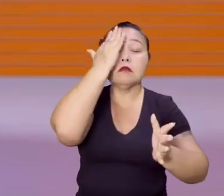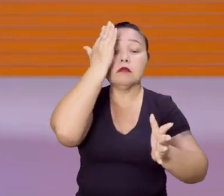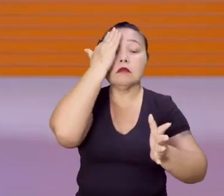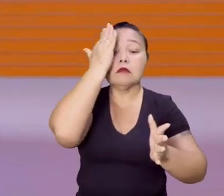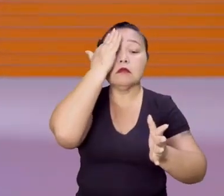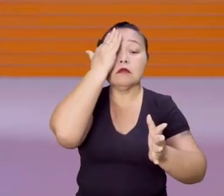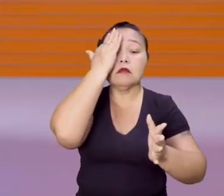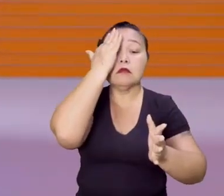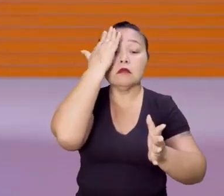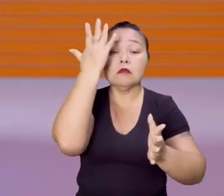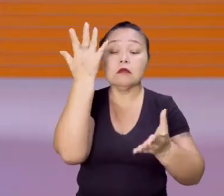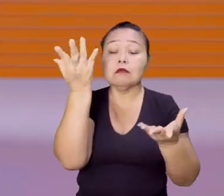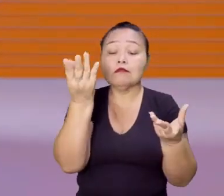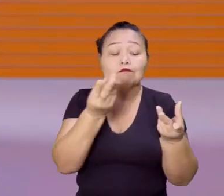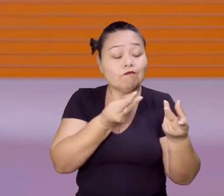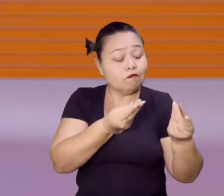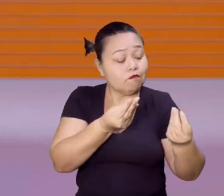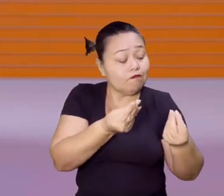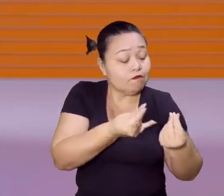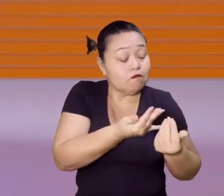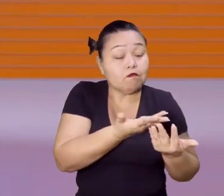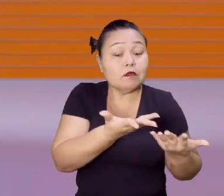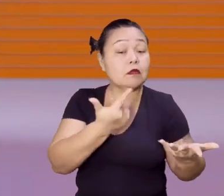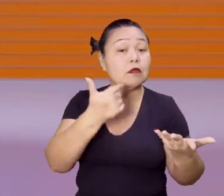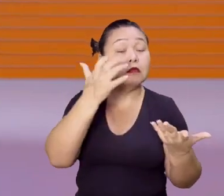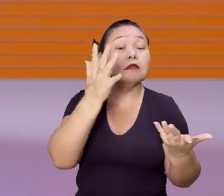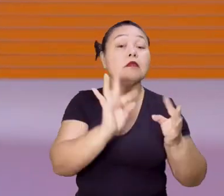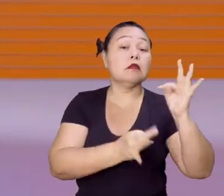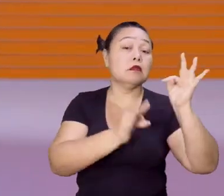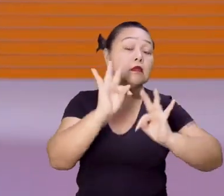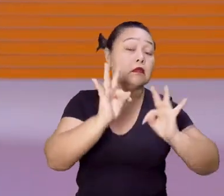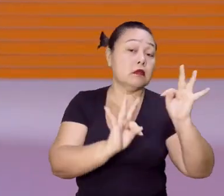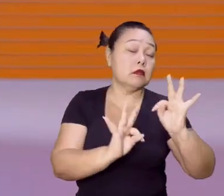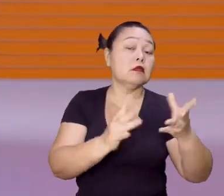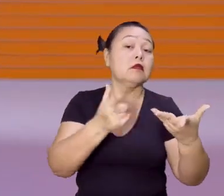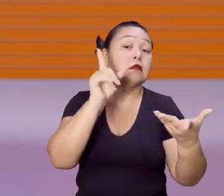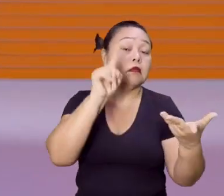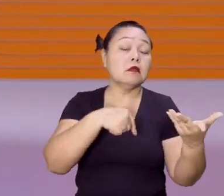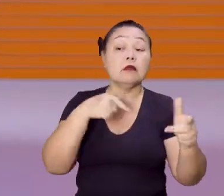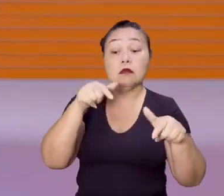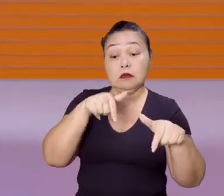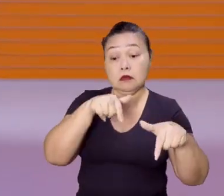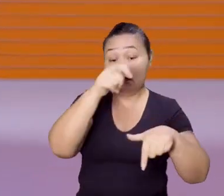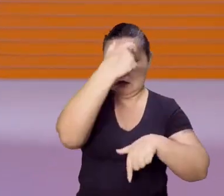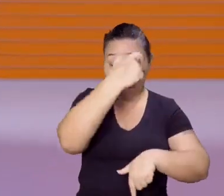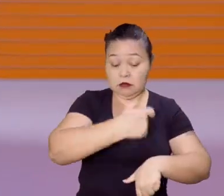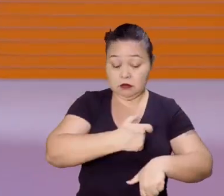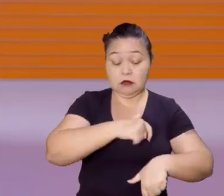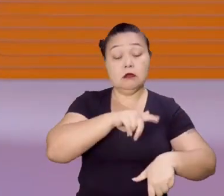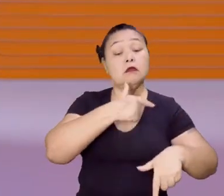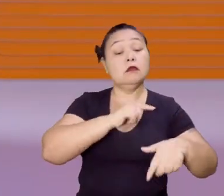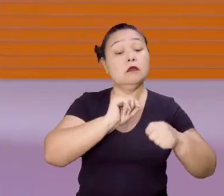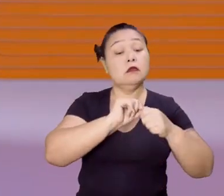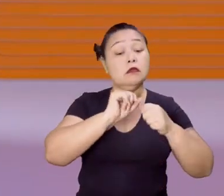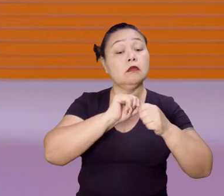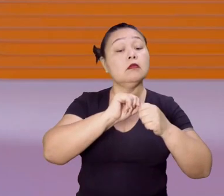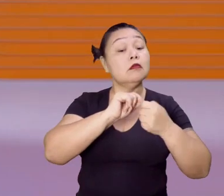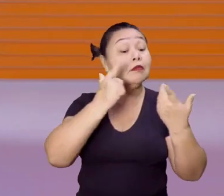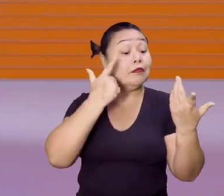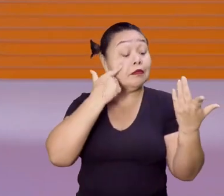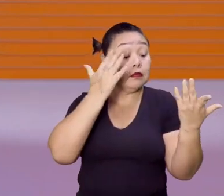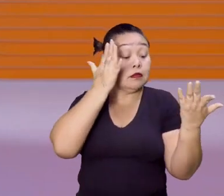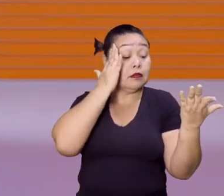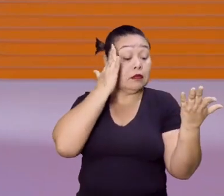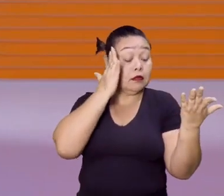menos, manusear a tecnologia. Então, isso quer dizer que o trabalhador hoje, ele tem que estar preparado para esse novo